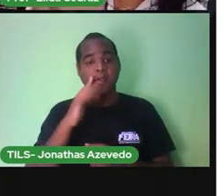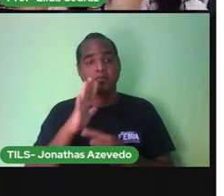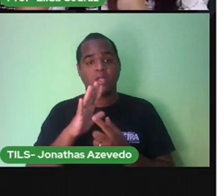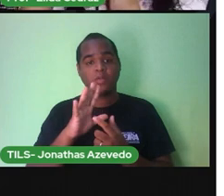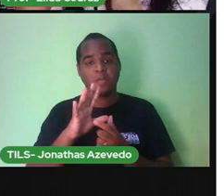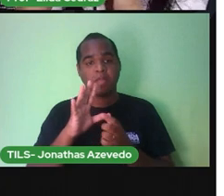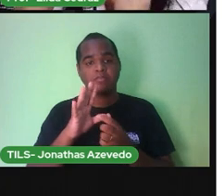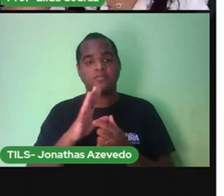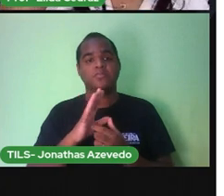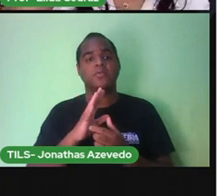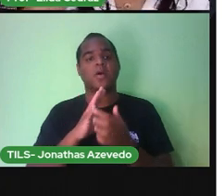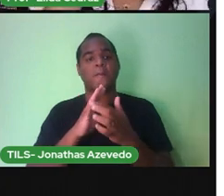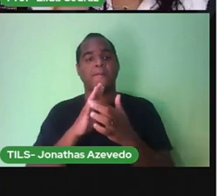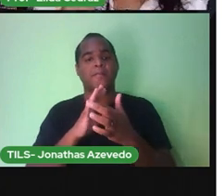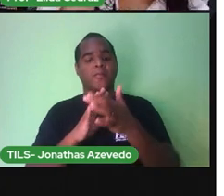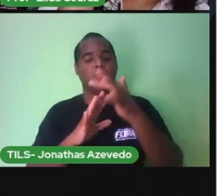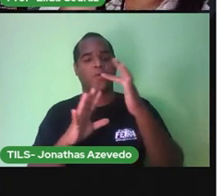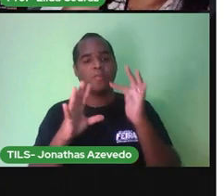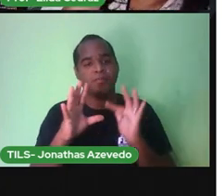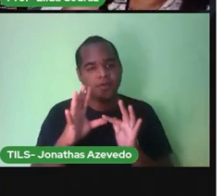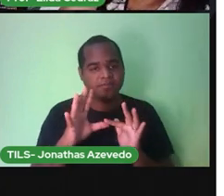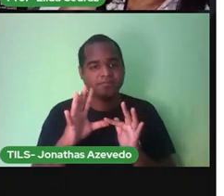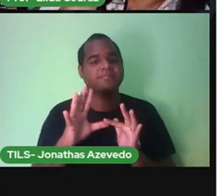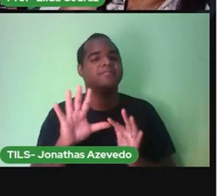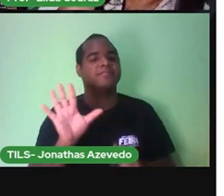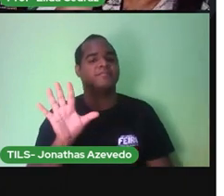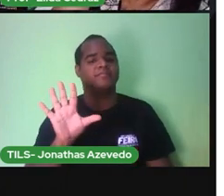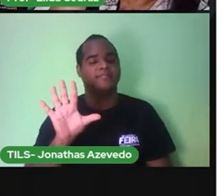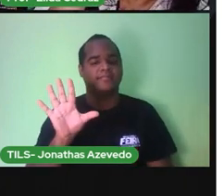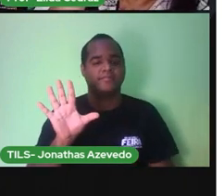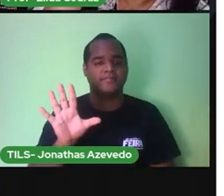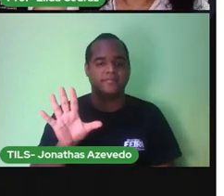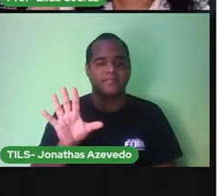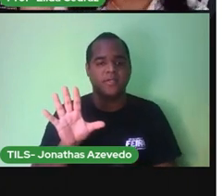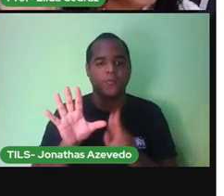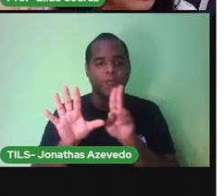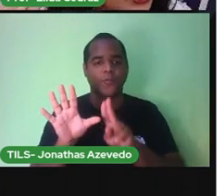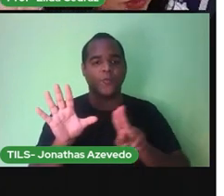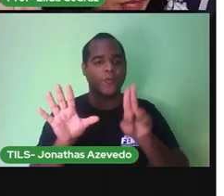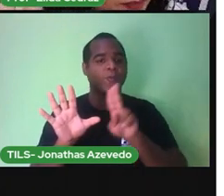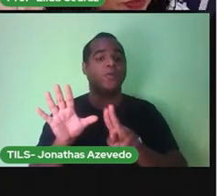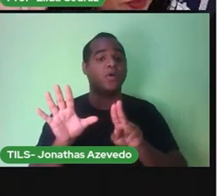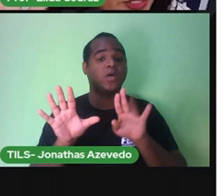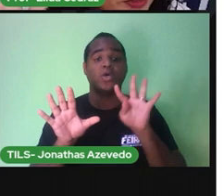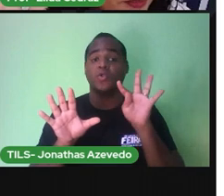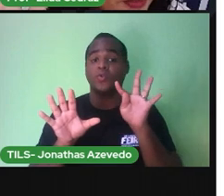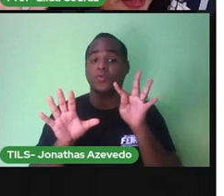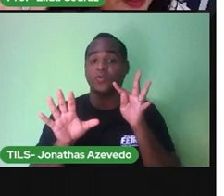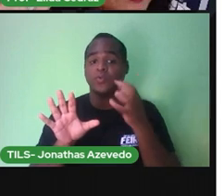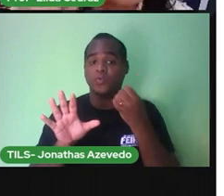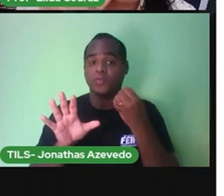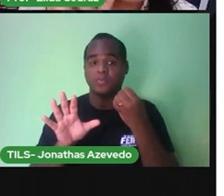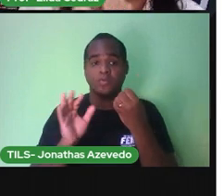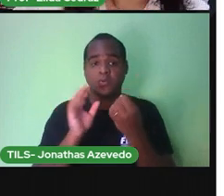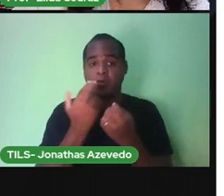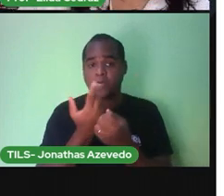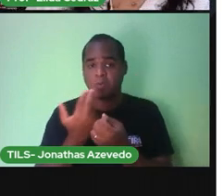Mindinho E o polegar Abertinho Assim Todo mundo Tem a mão Do mesmo tamanho